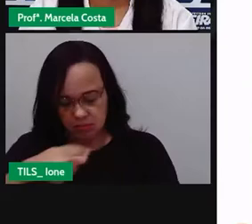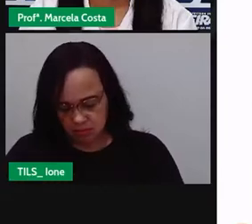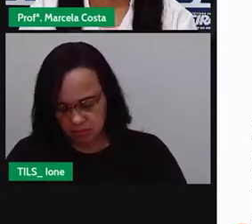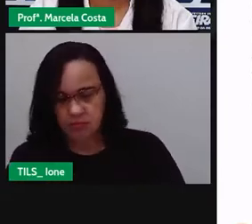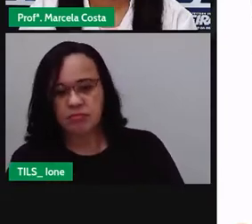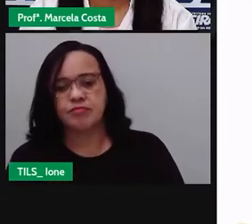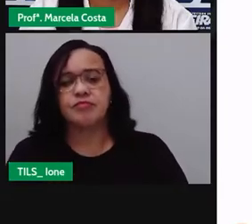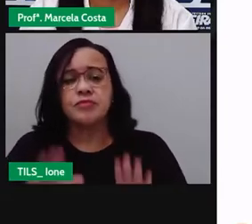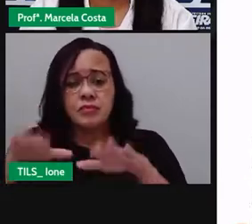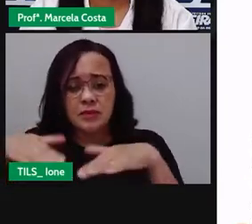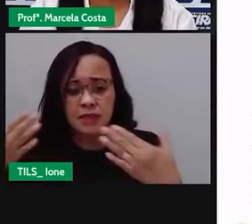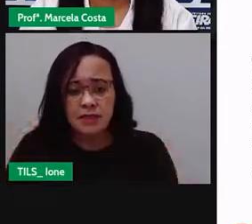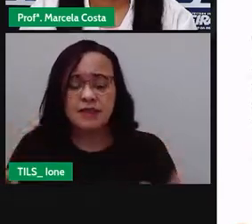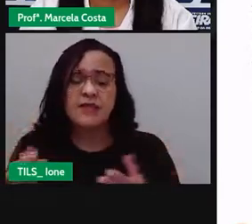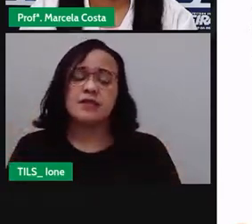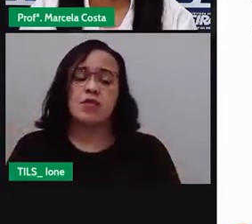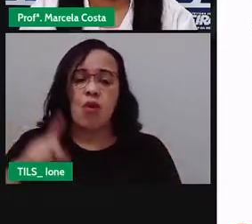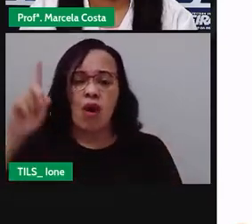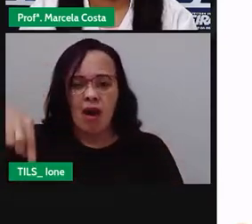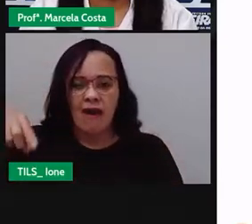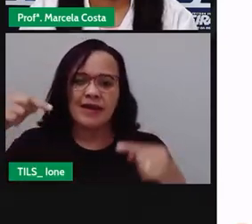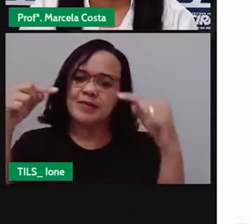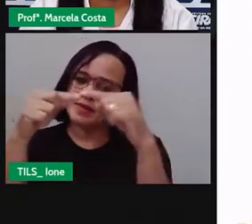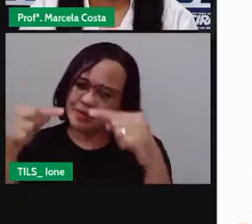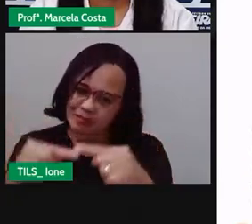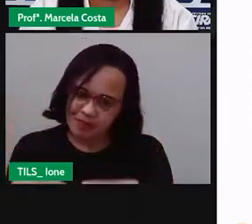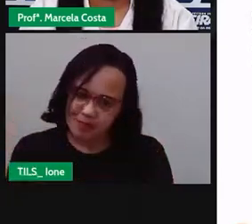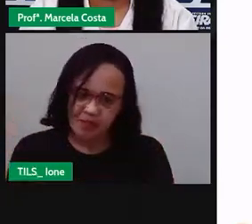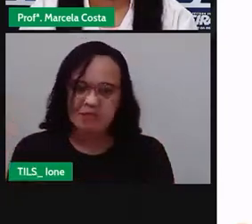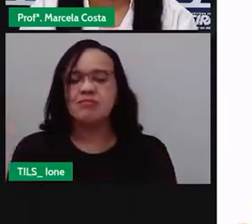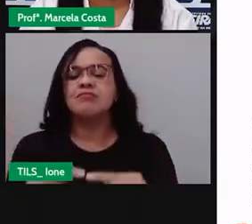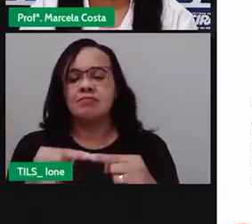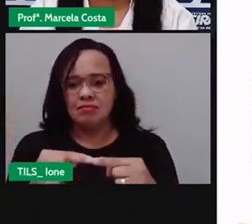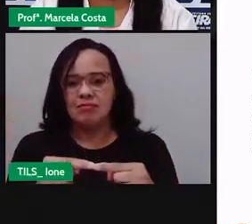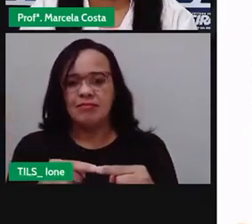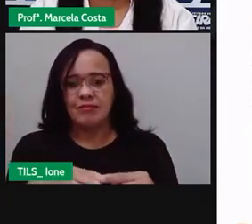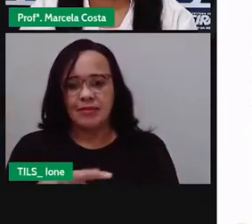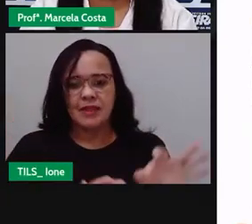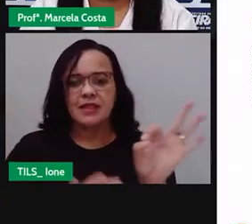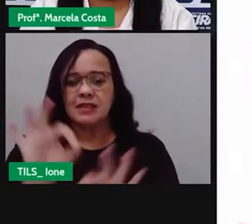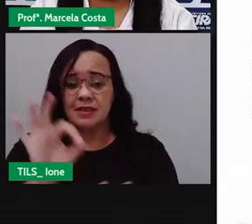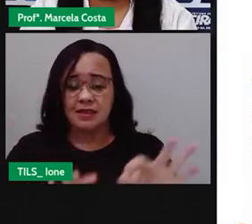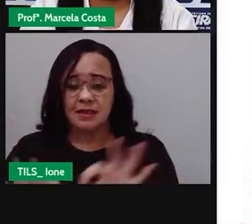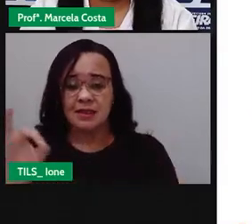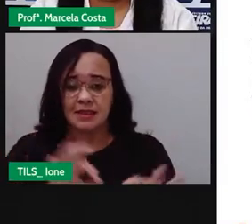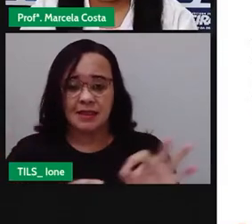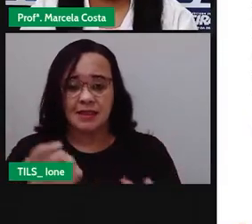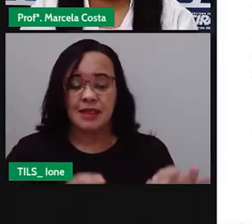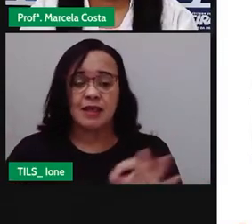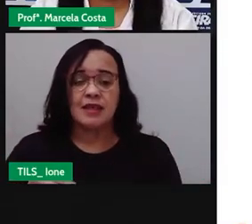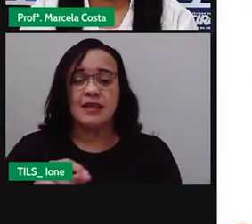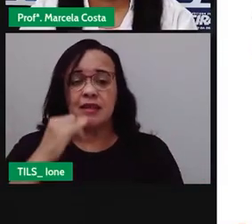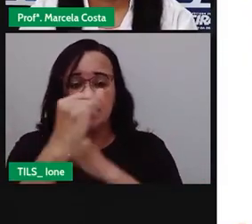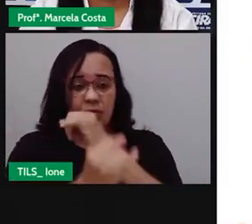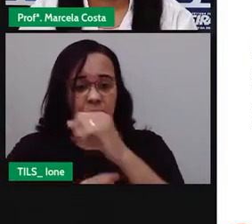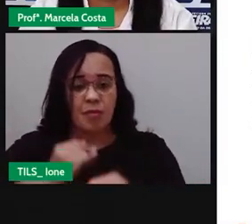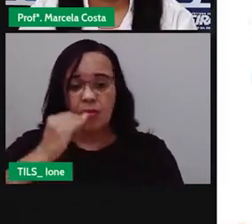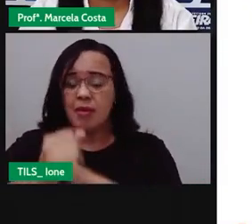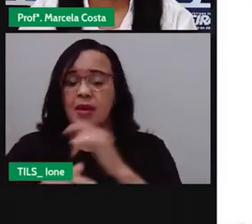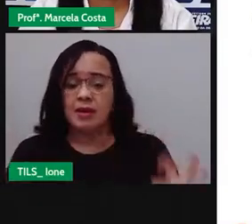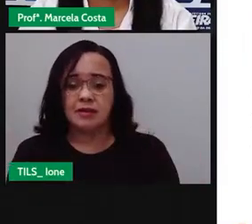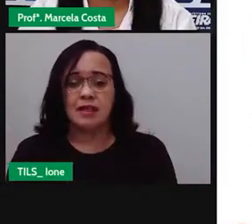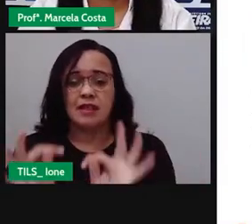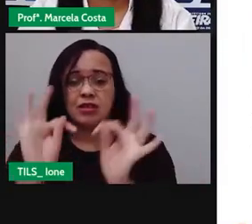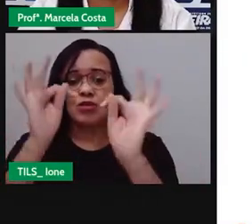Então, é assim que está formado um guia turístico. Esse que eu estou mostrando para